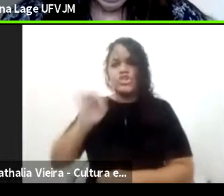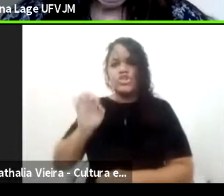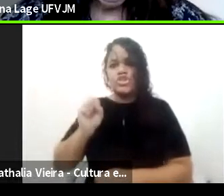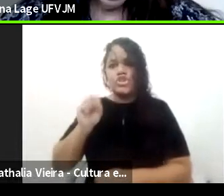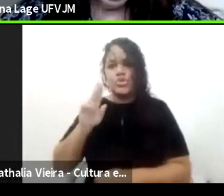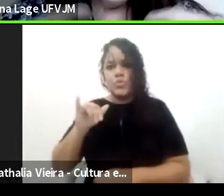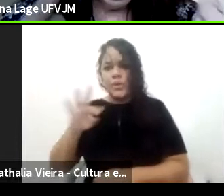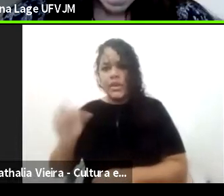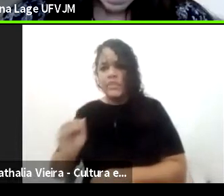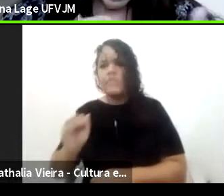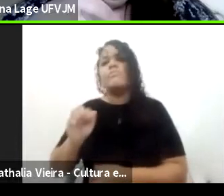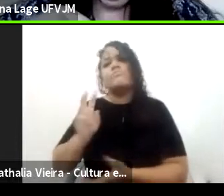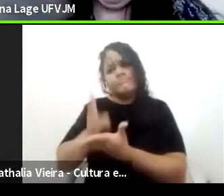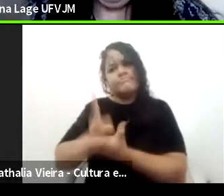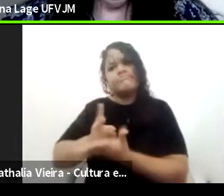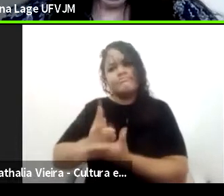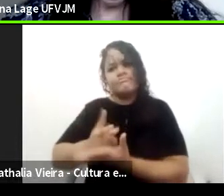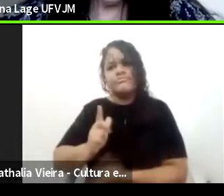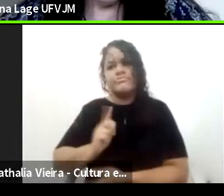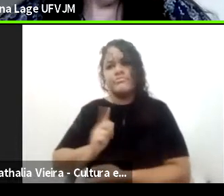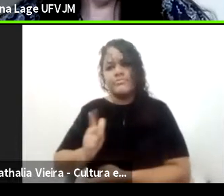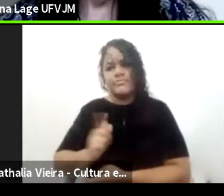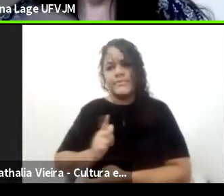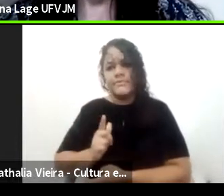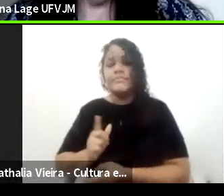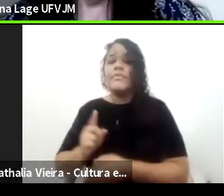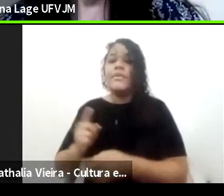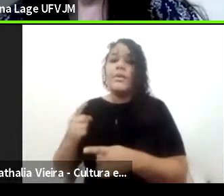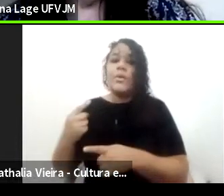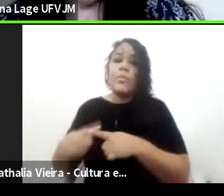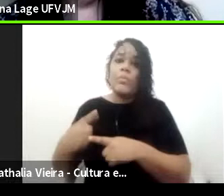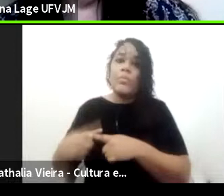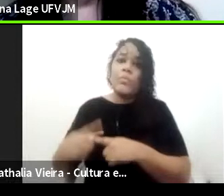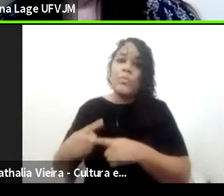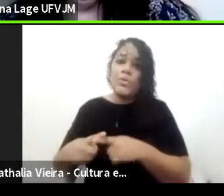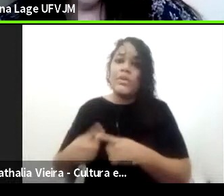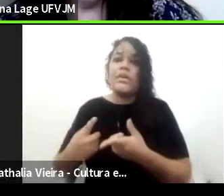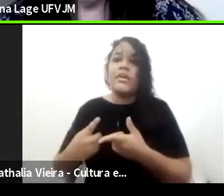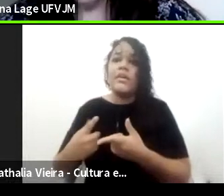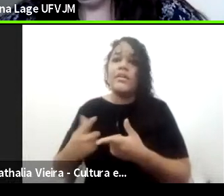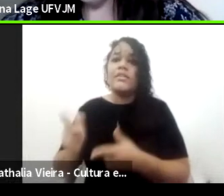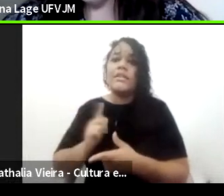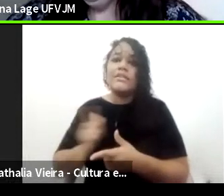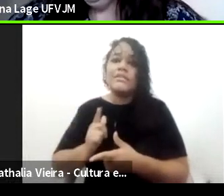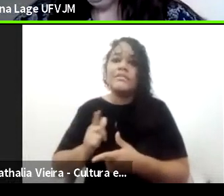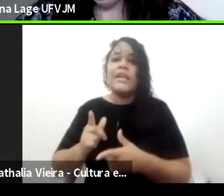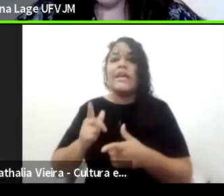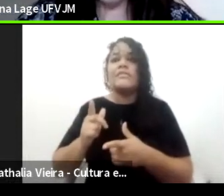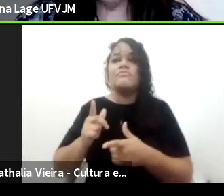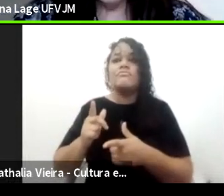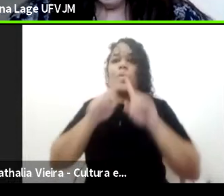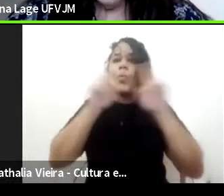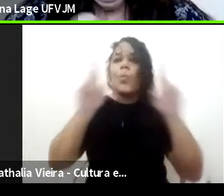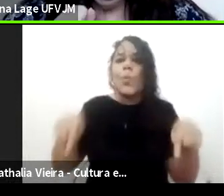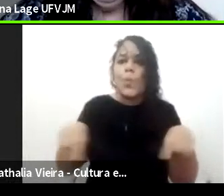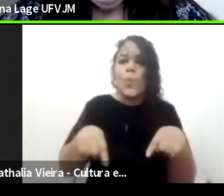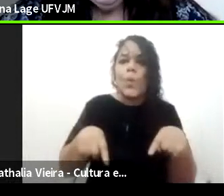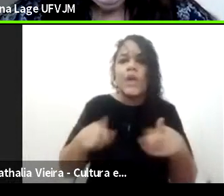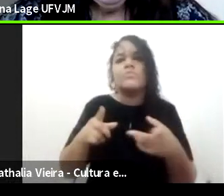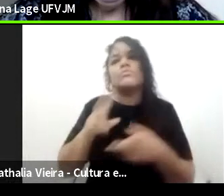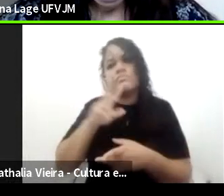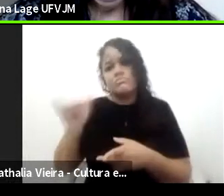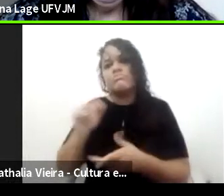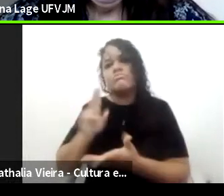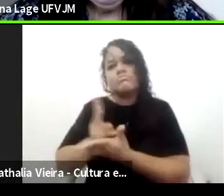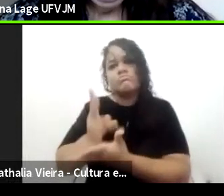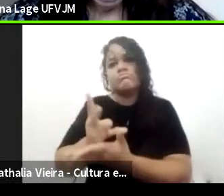Uma vez que formou quadros, né? E quadros que vão permanecer por muito tempo. Então, por outro lado,